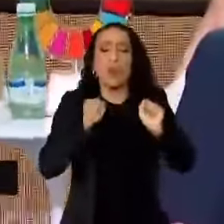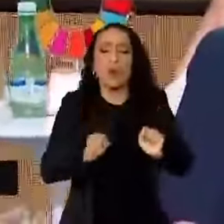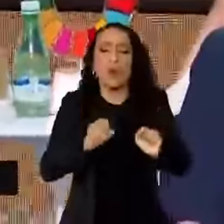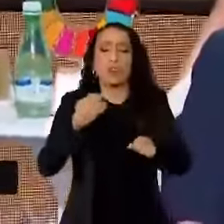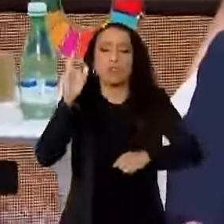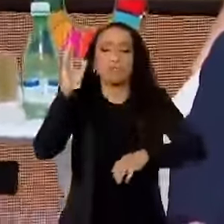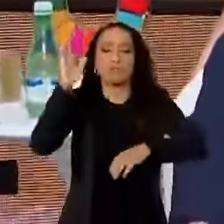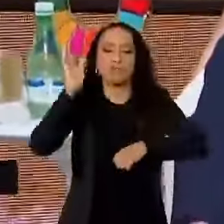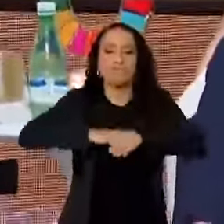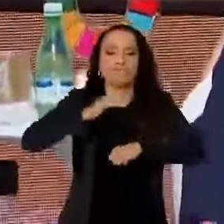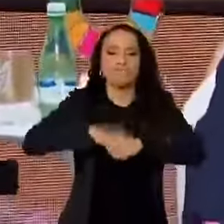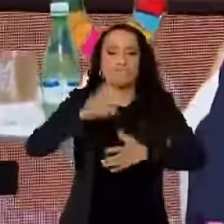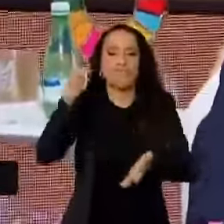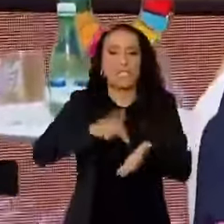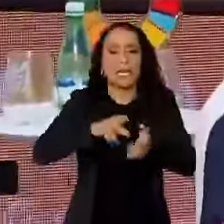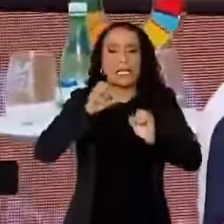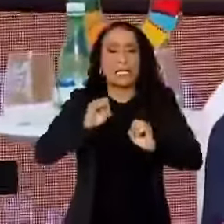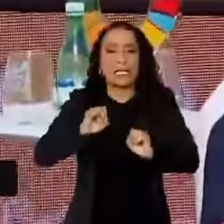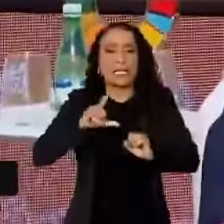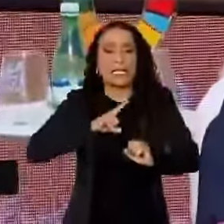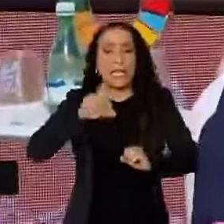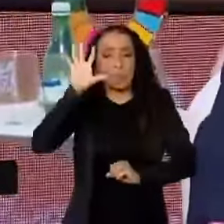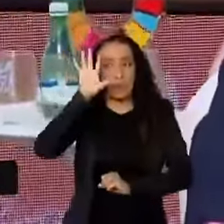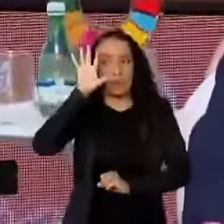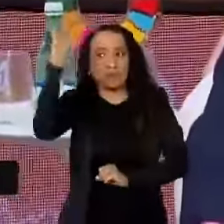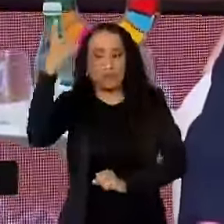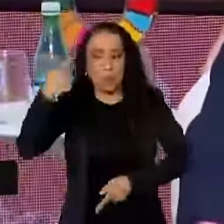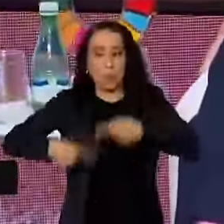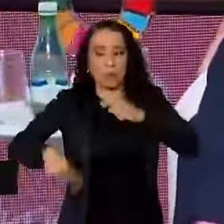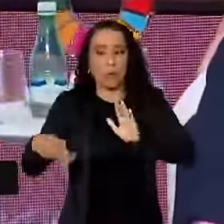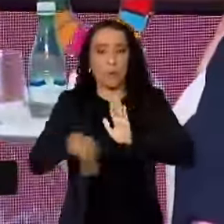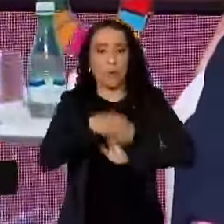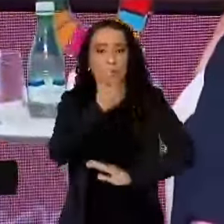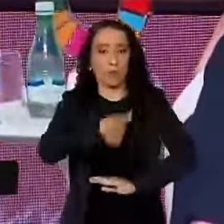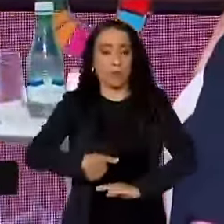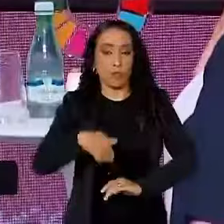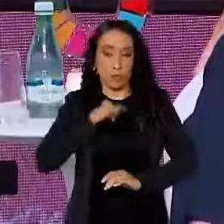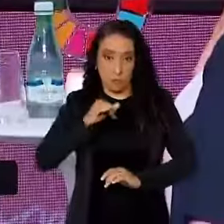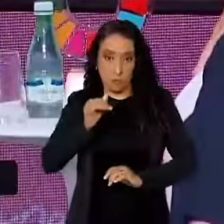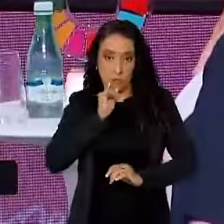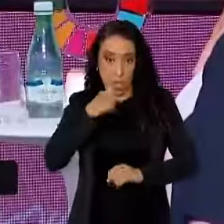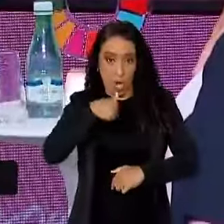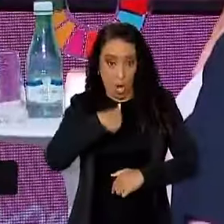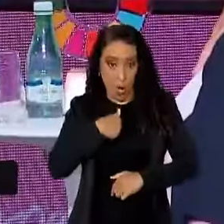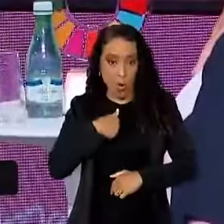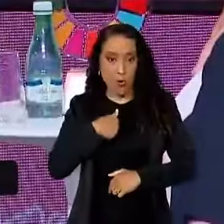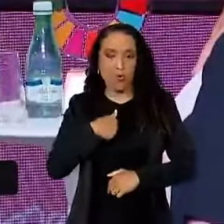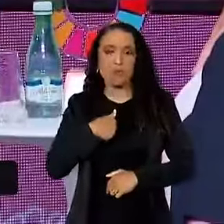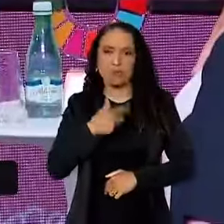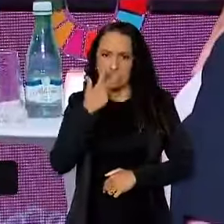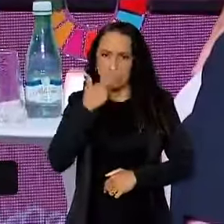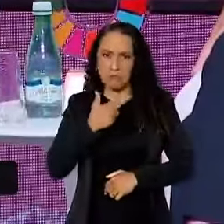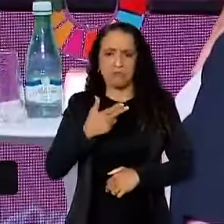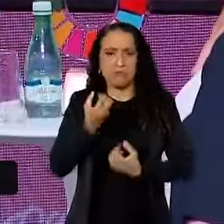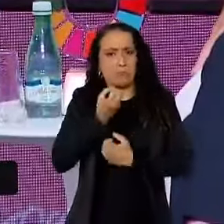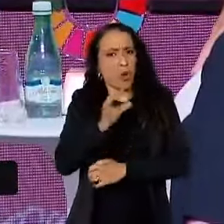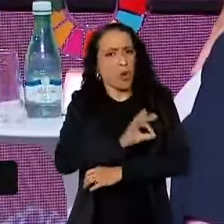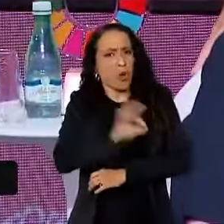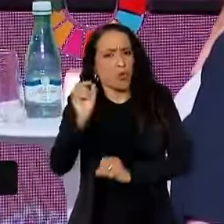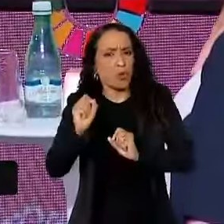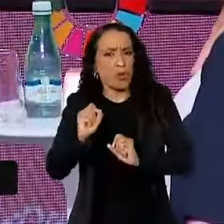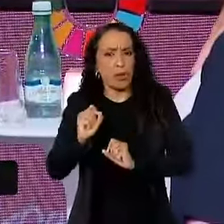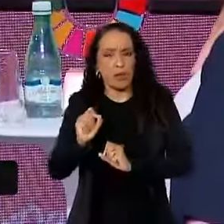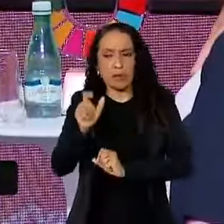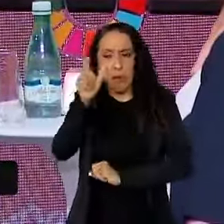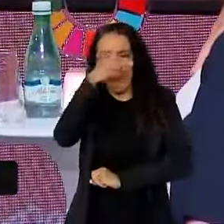executado se houver decisão política de governo. Eu, por exemplo, Bill Greito, acho louvável que um empresário